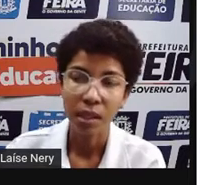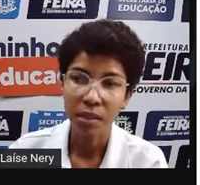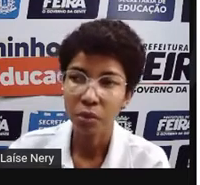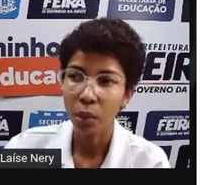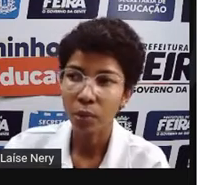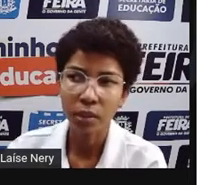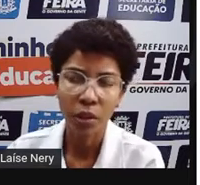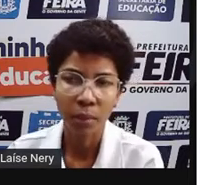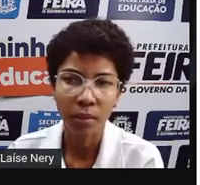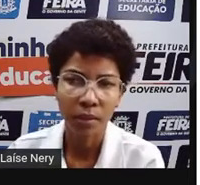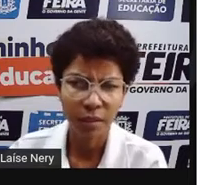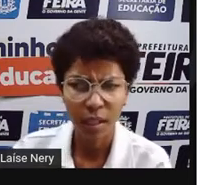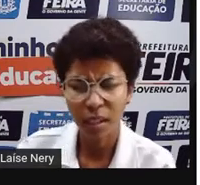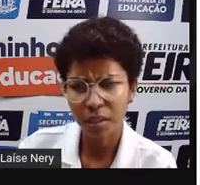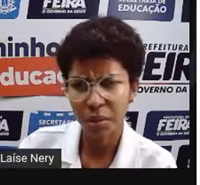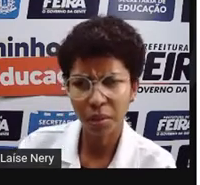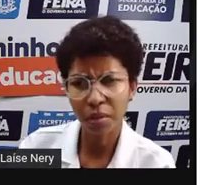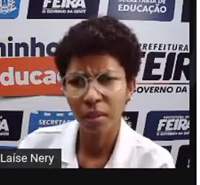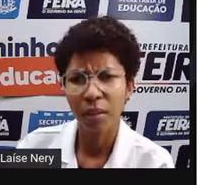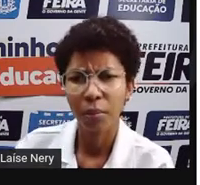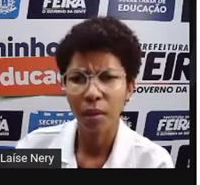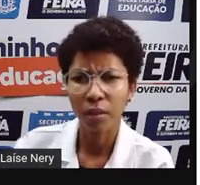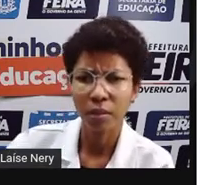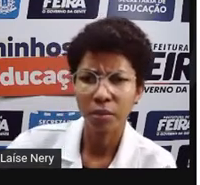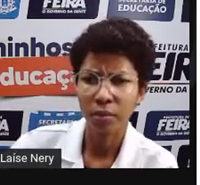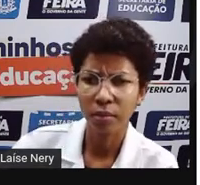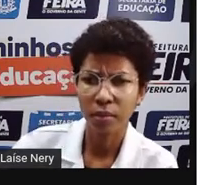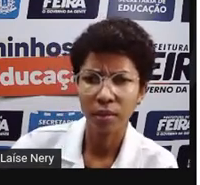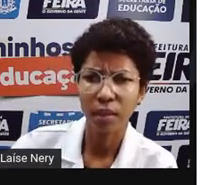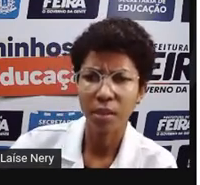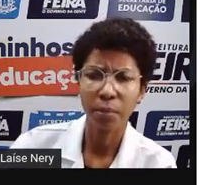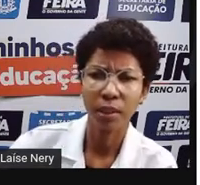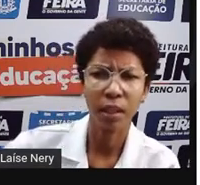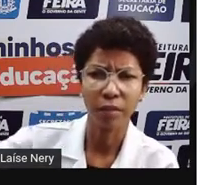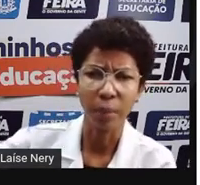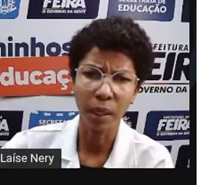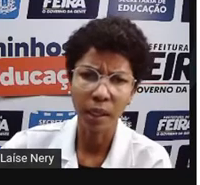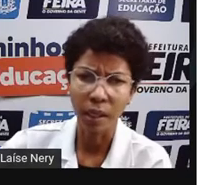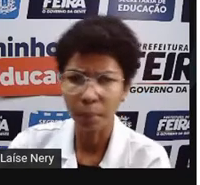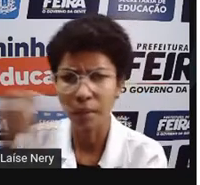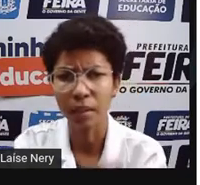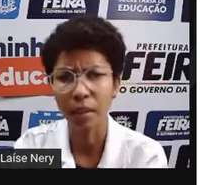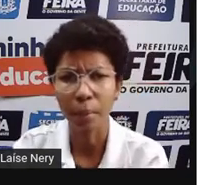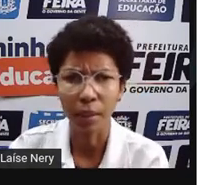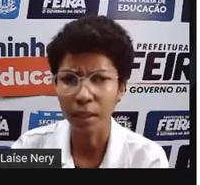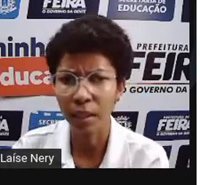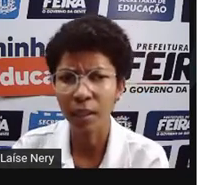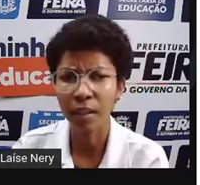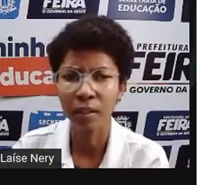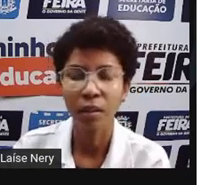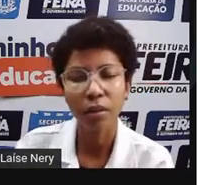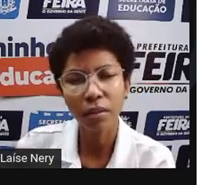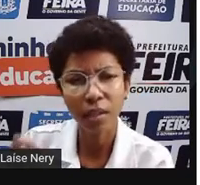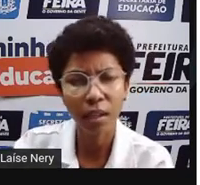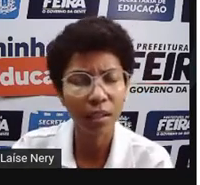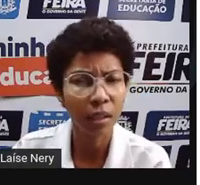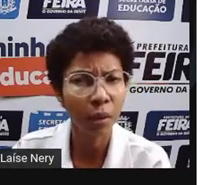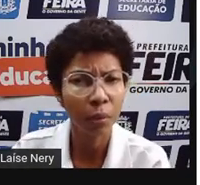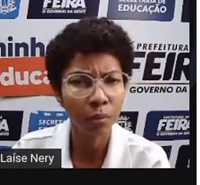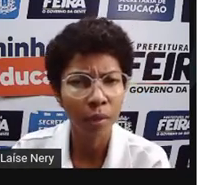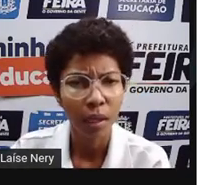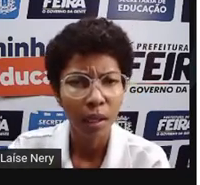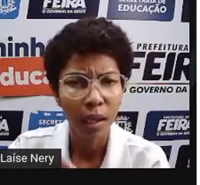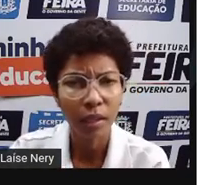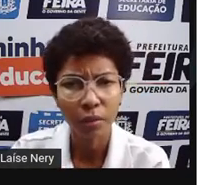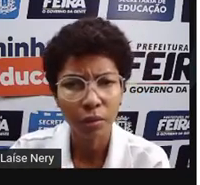né? Se a sua conta está aumentando, será que é só por causa das bandeiras vermelhas, a bandeira amarela? Ou será que tem